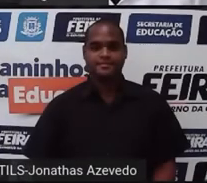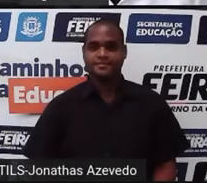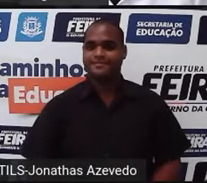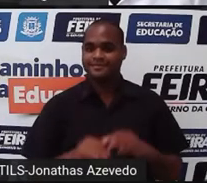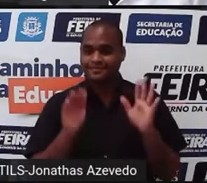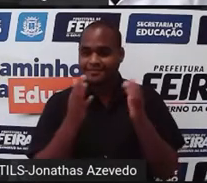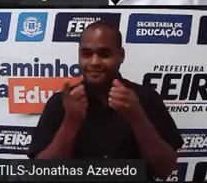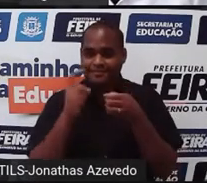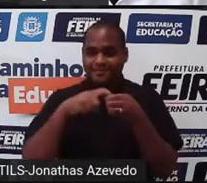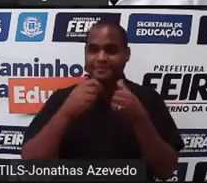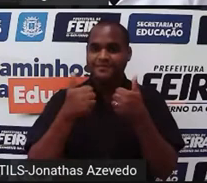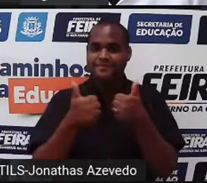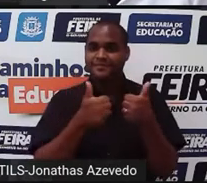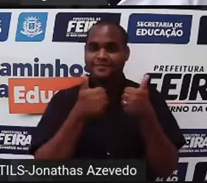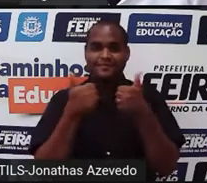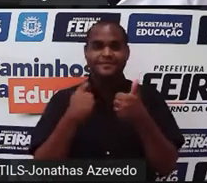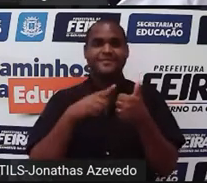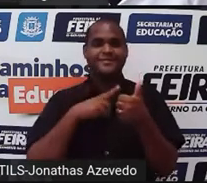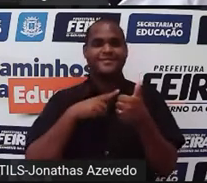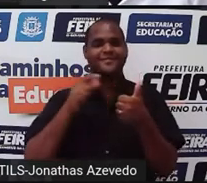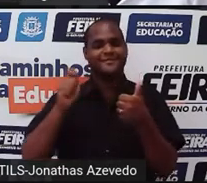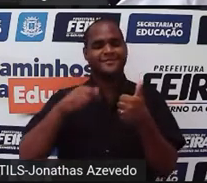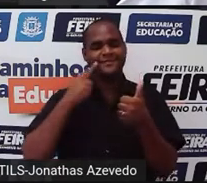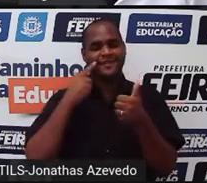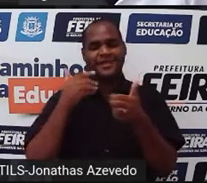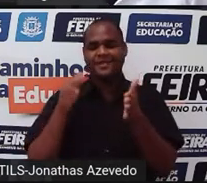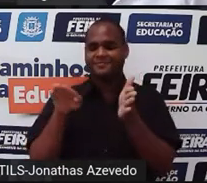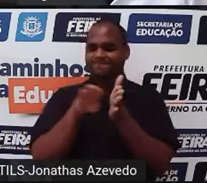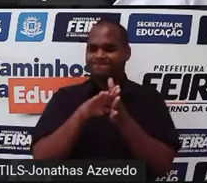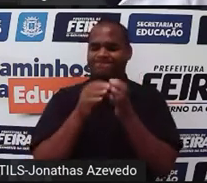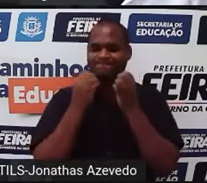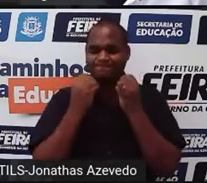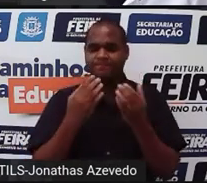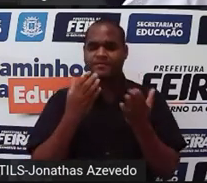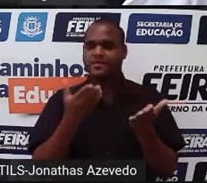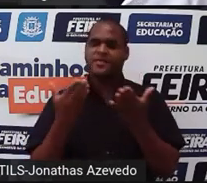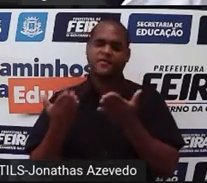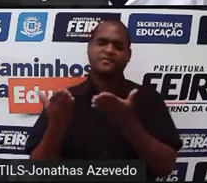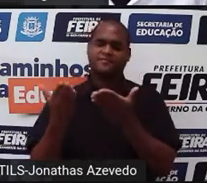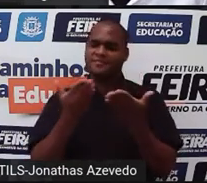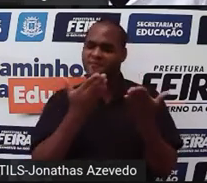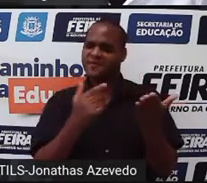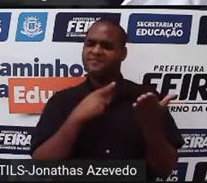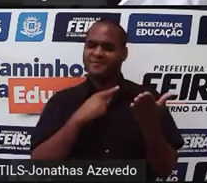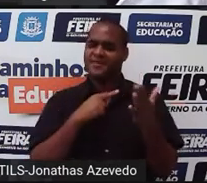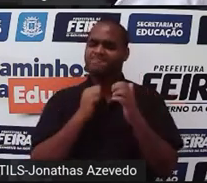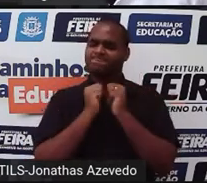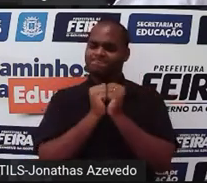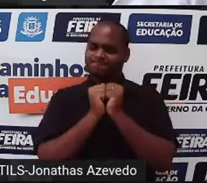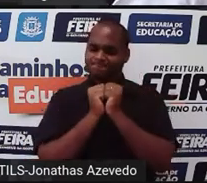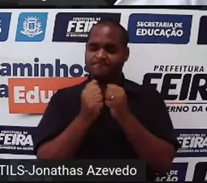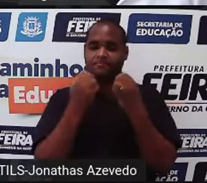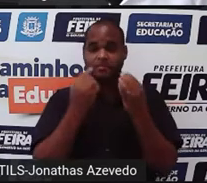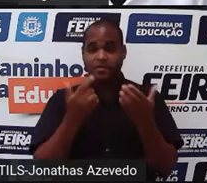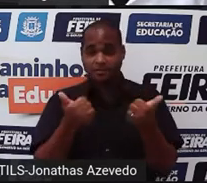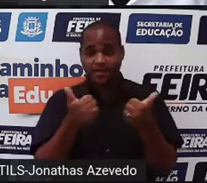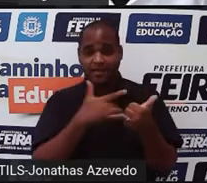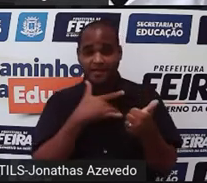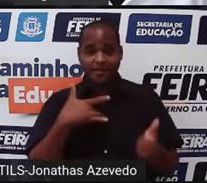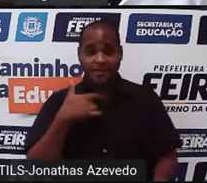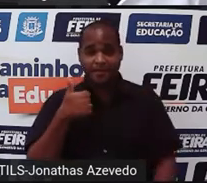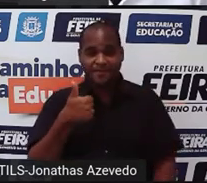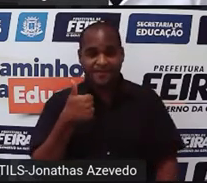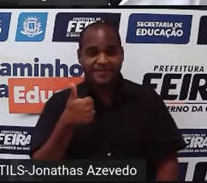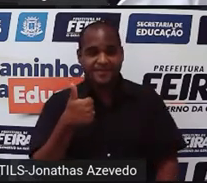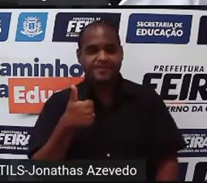Estamos de volta! É isso aí, chegamos! Seja bem-vindo, seja bem-vinda! Tudo bem contigo aí do outro